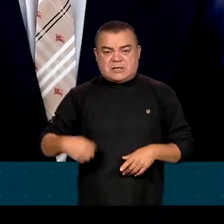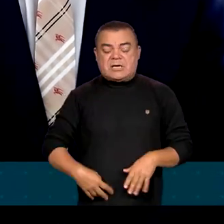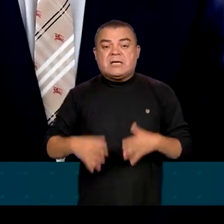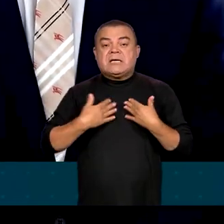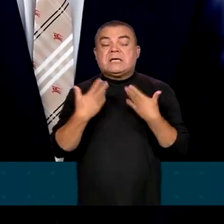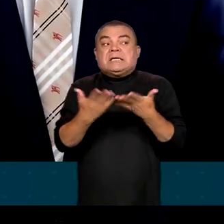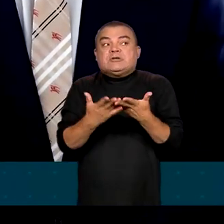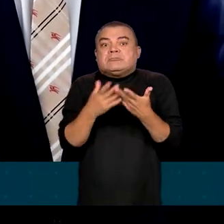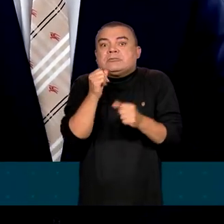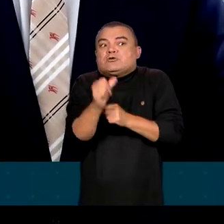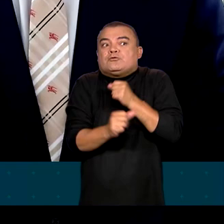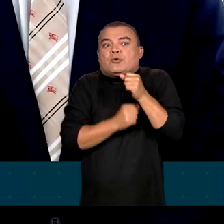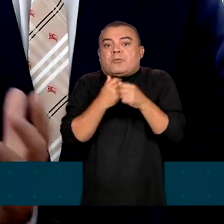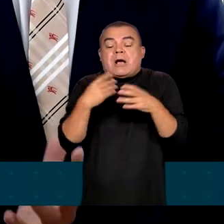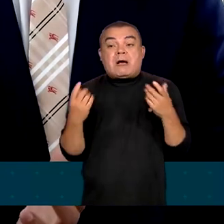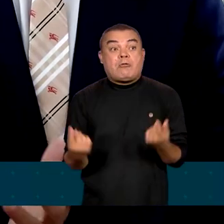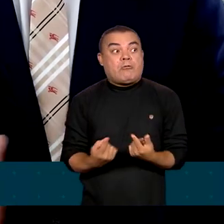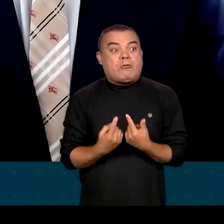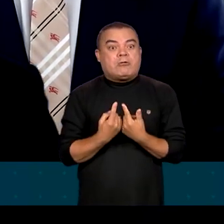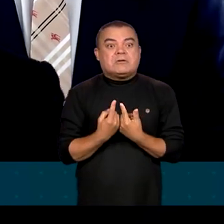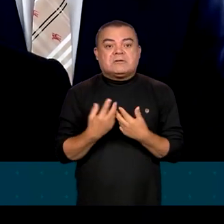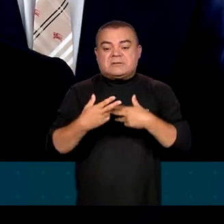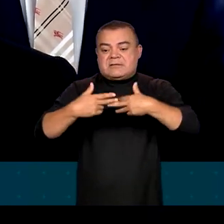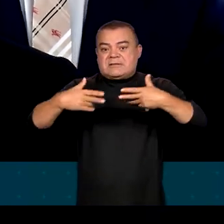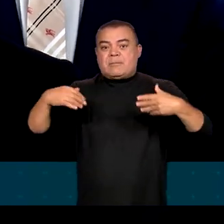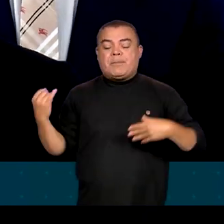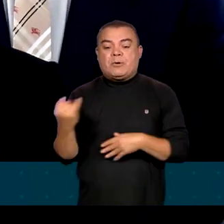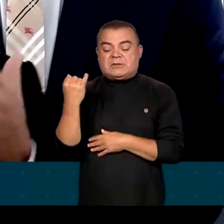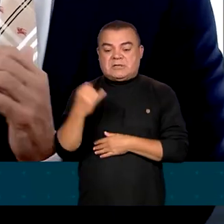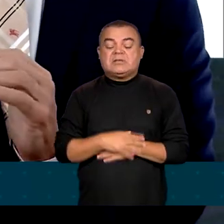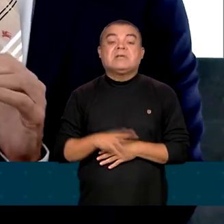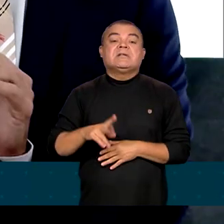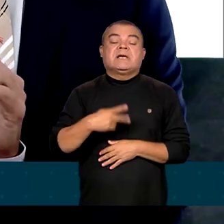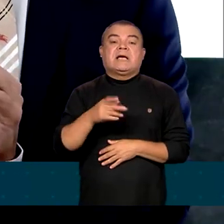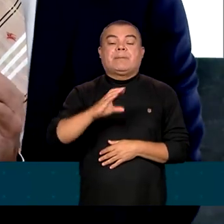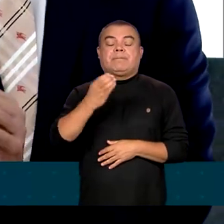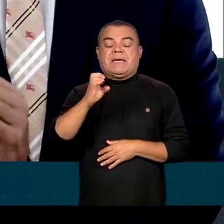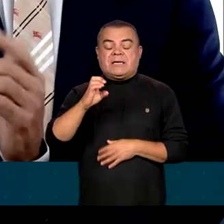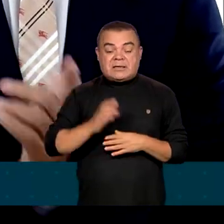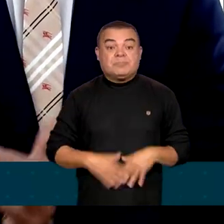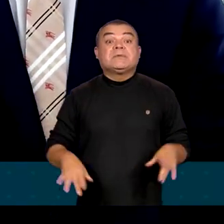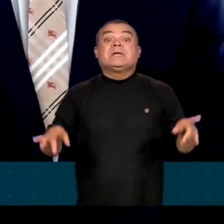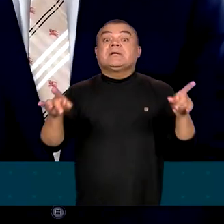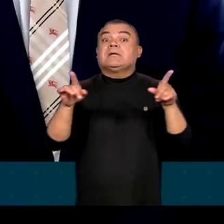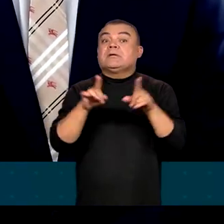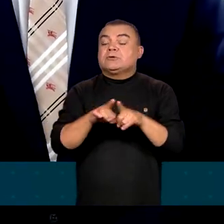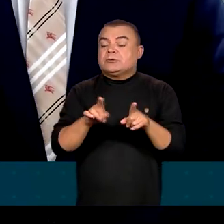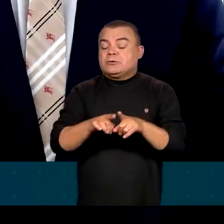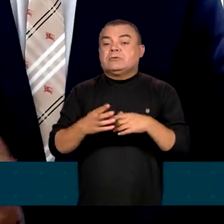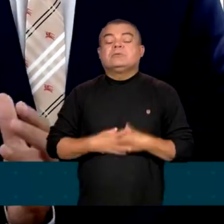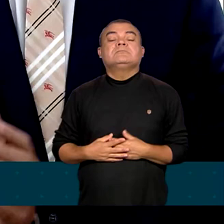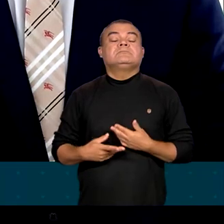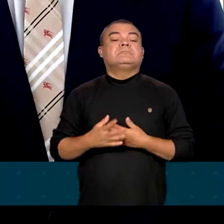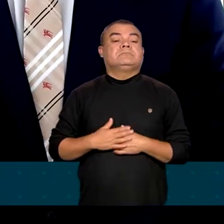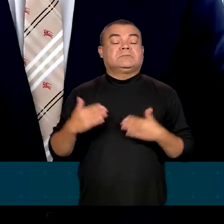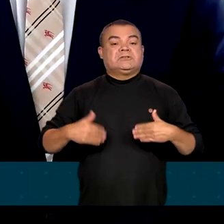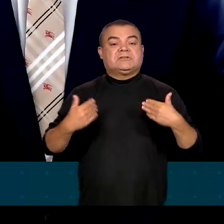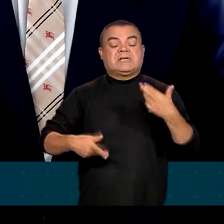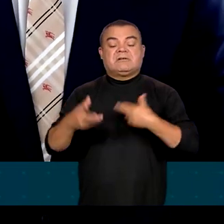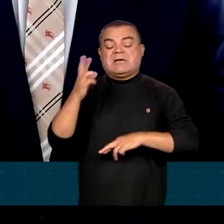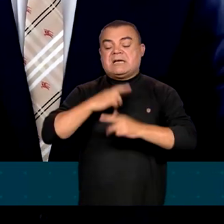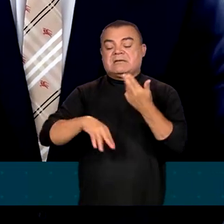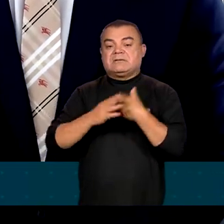empresarial, por isso que a Apex, que estava junto com o MDIC, junto com o MAP e com o Ministério de Relações Exteriores, teve que